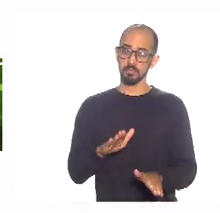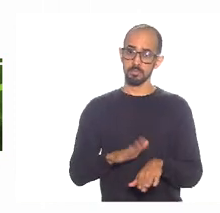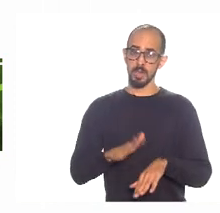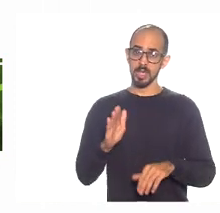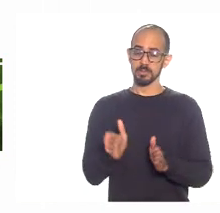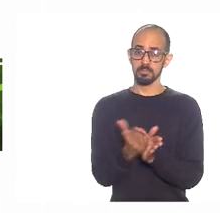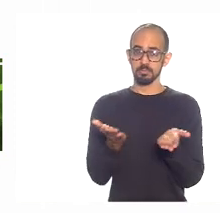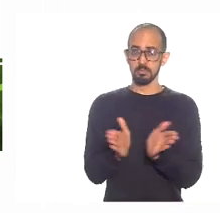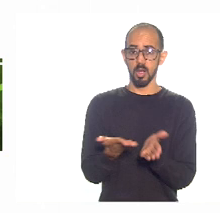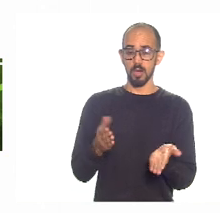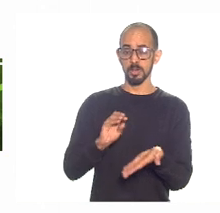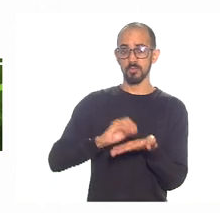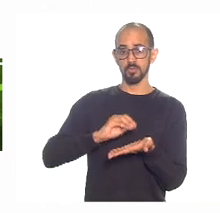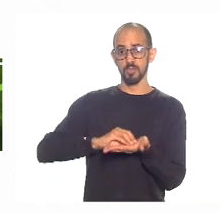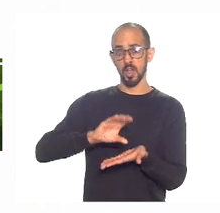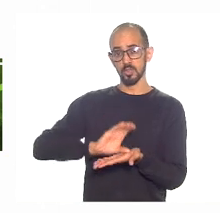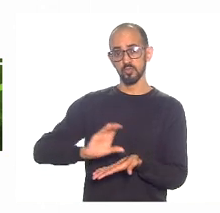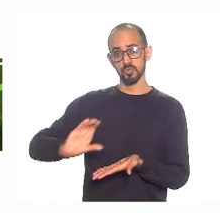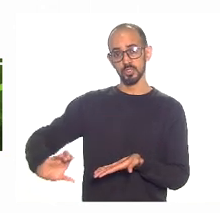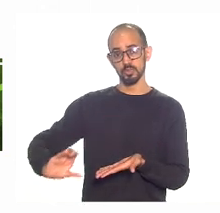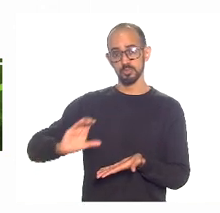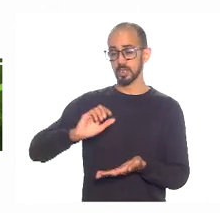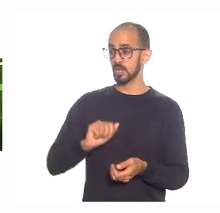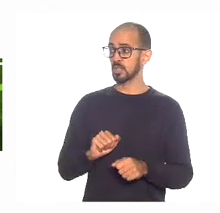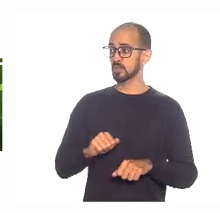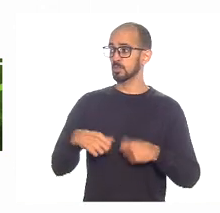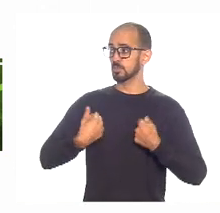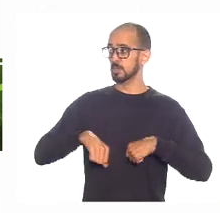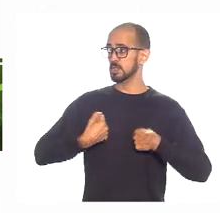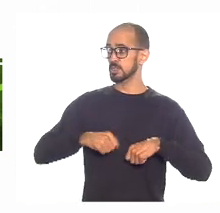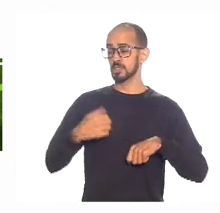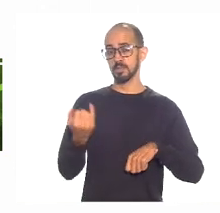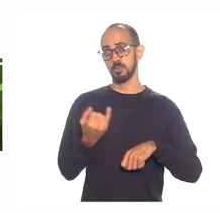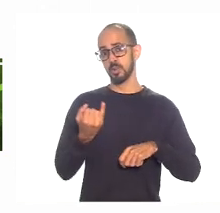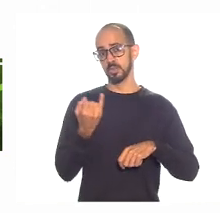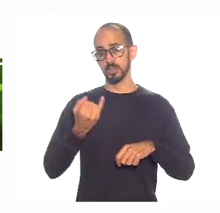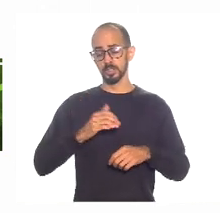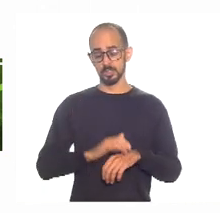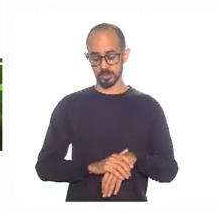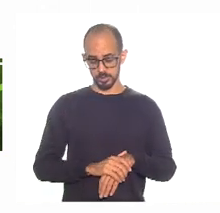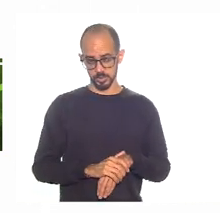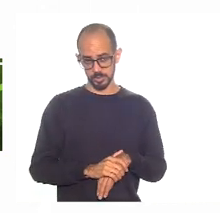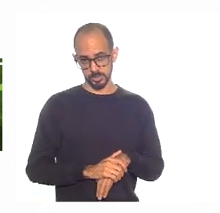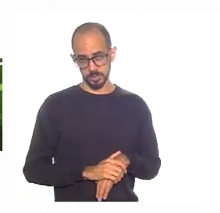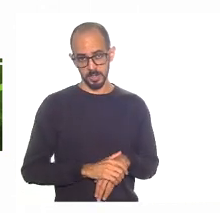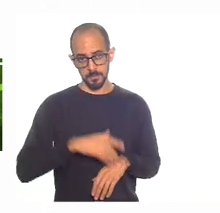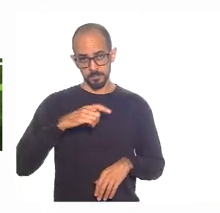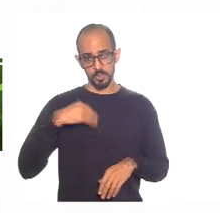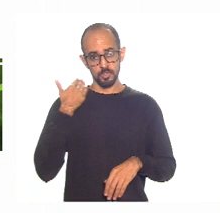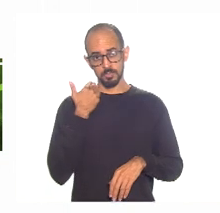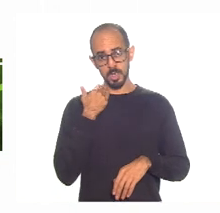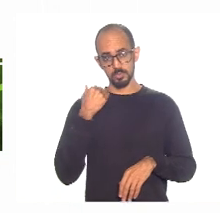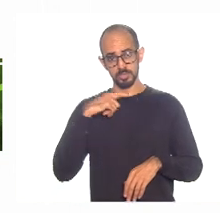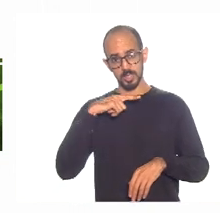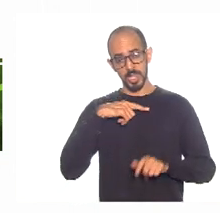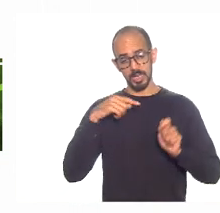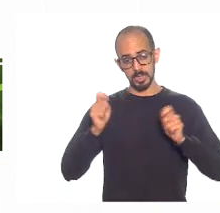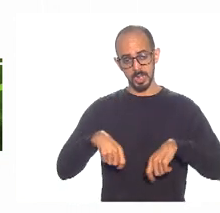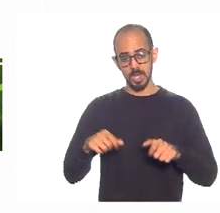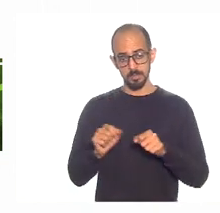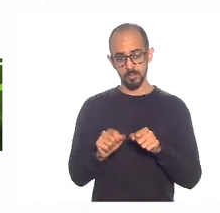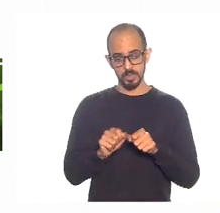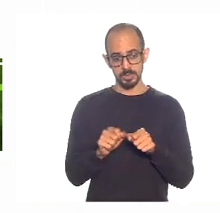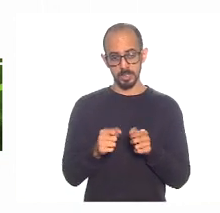significativos, porque o CIDA no New Deal ali, os bancos dos BRICS, por exemplo, têm dinheiro, têm como fazer parceria pública e